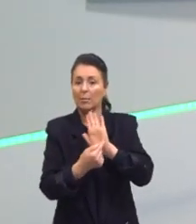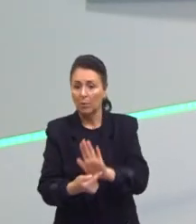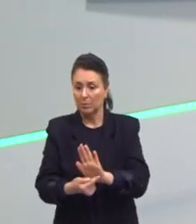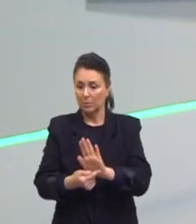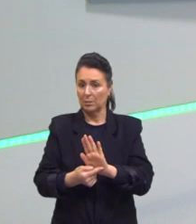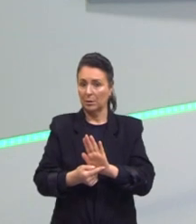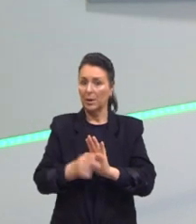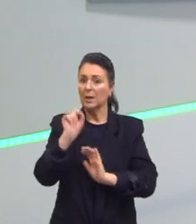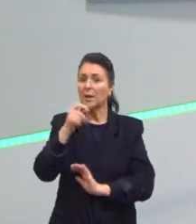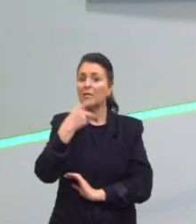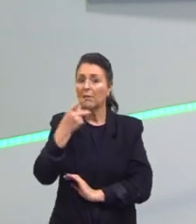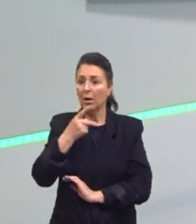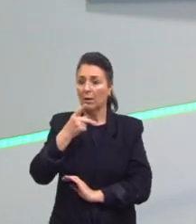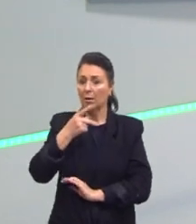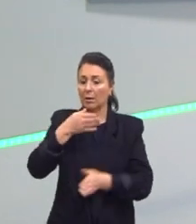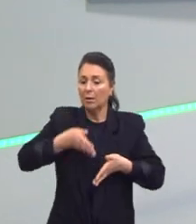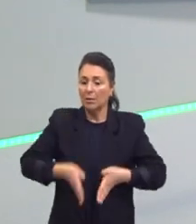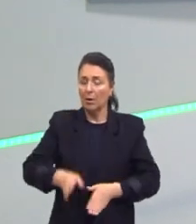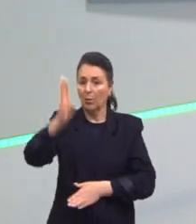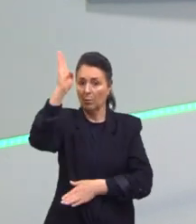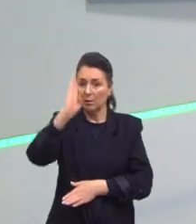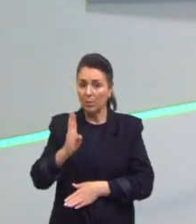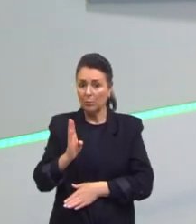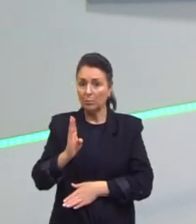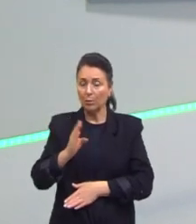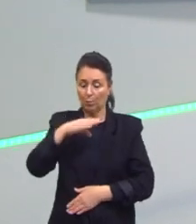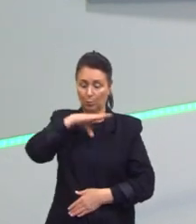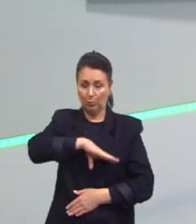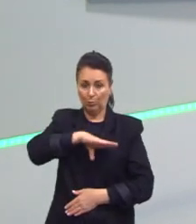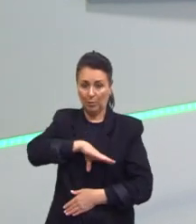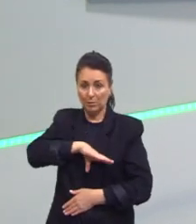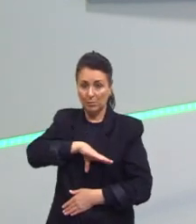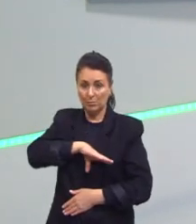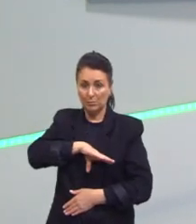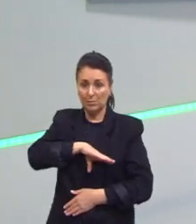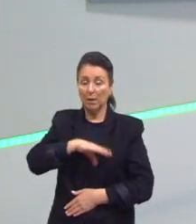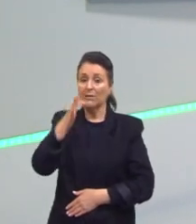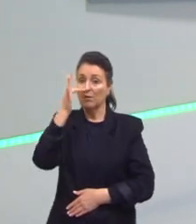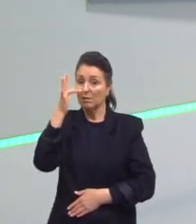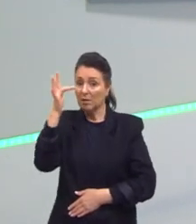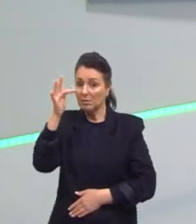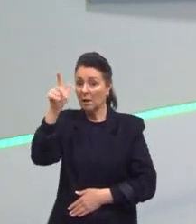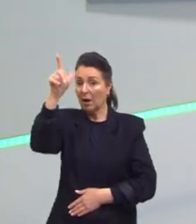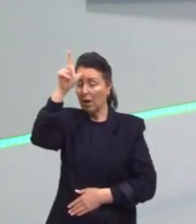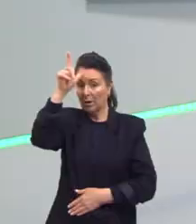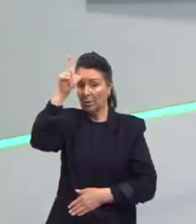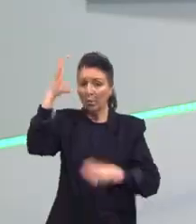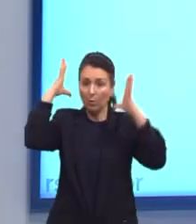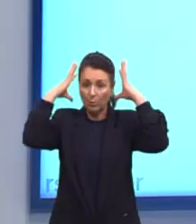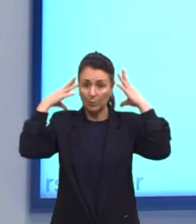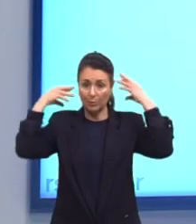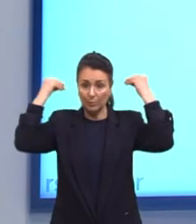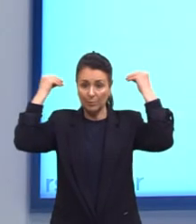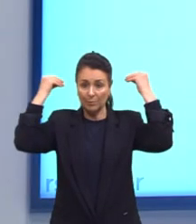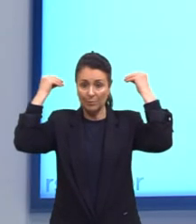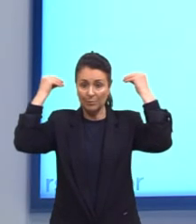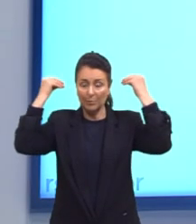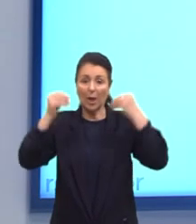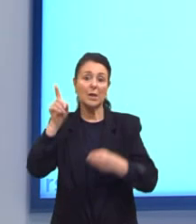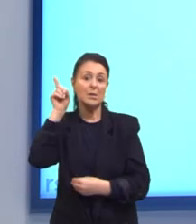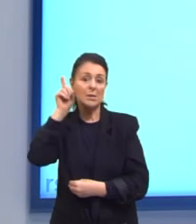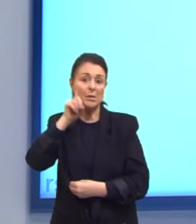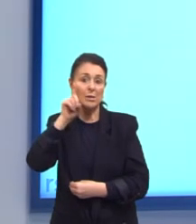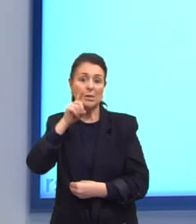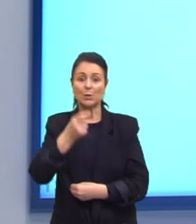português Francês ou italiano Alemão ou holandês Americano ou inglês